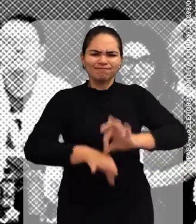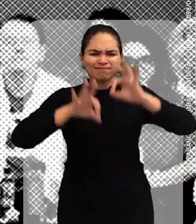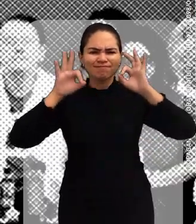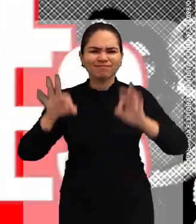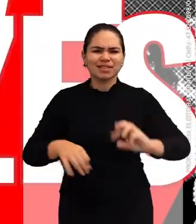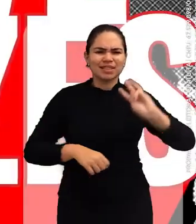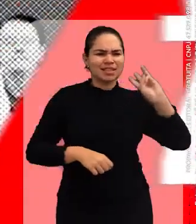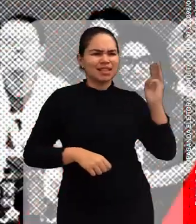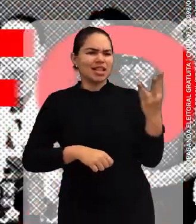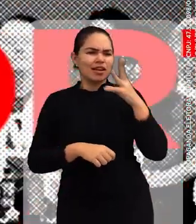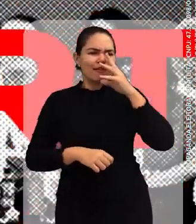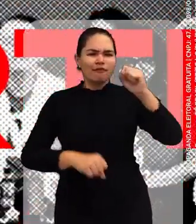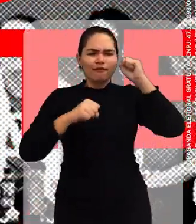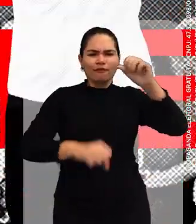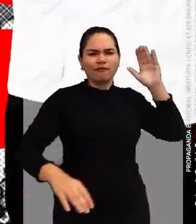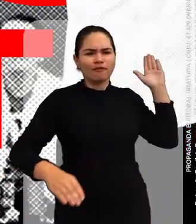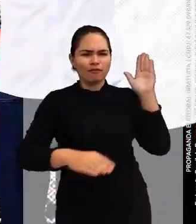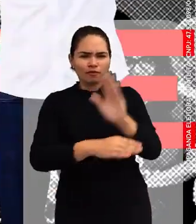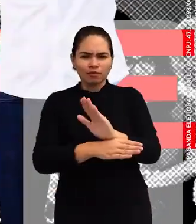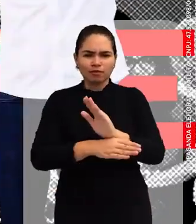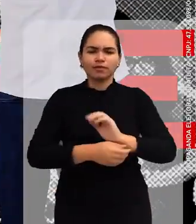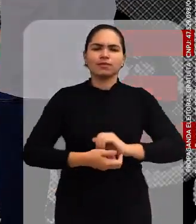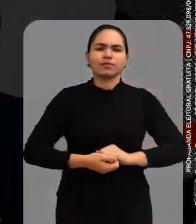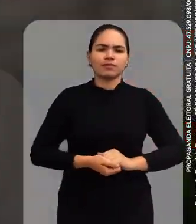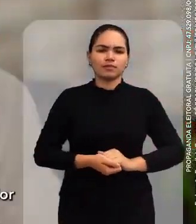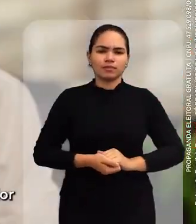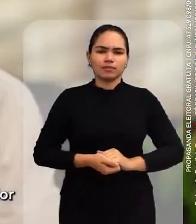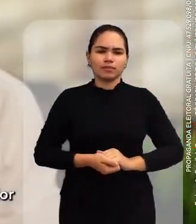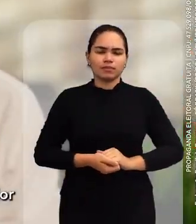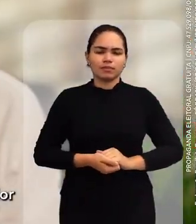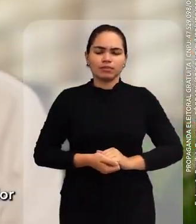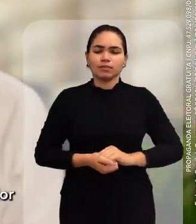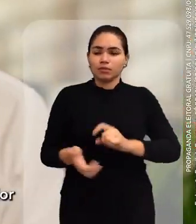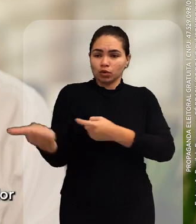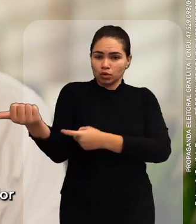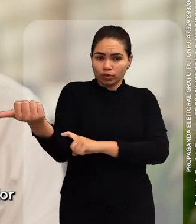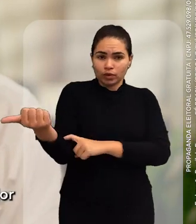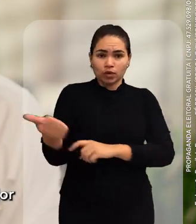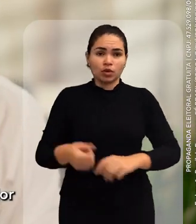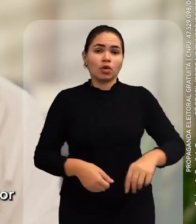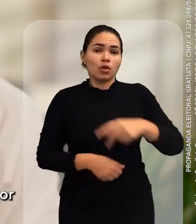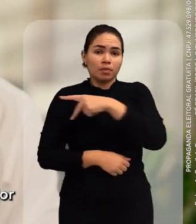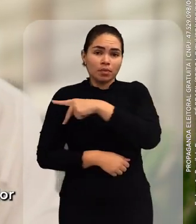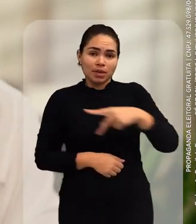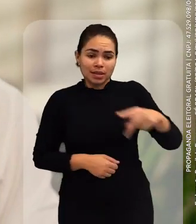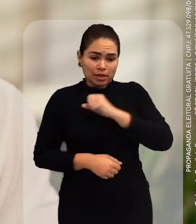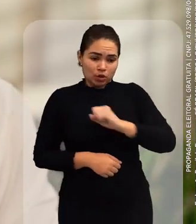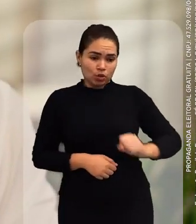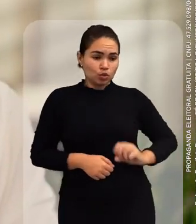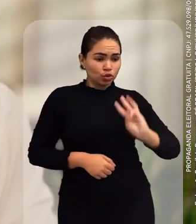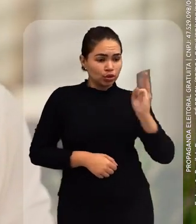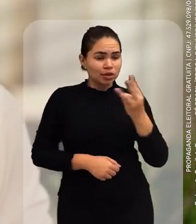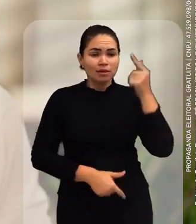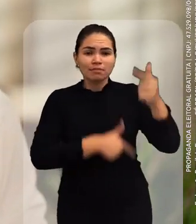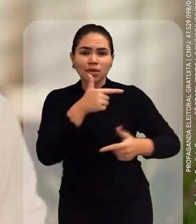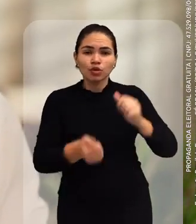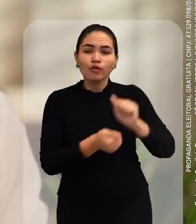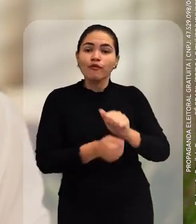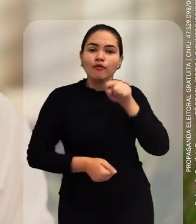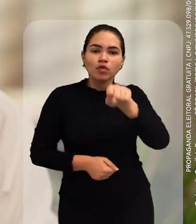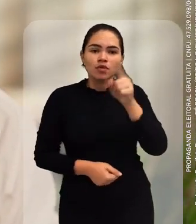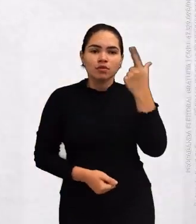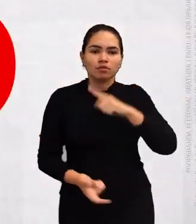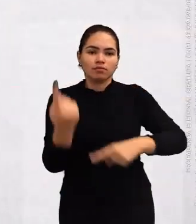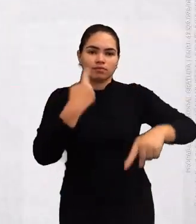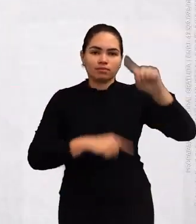três vezes mais forte. Quando o governador, o presidente e o senador trabalham juntos, quem